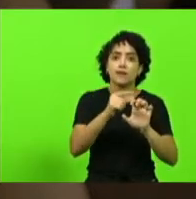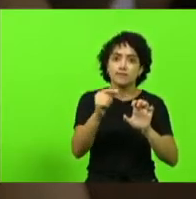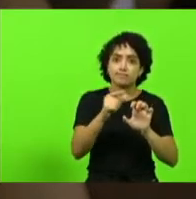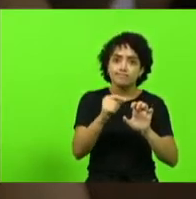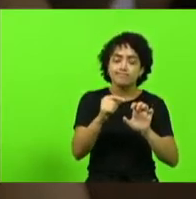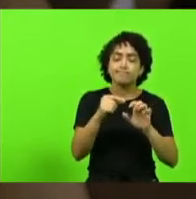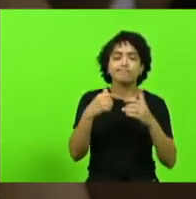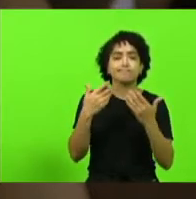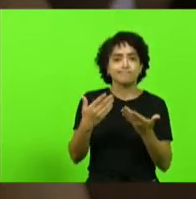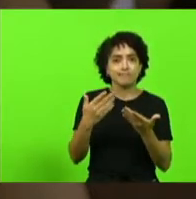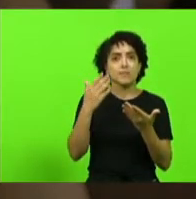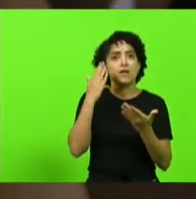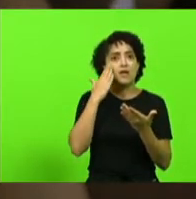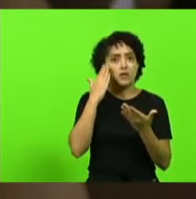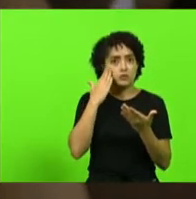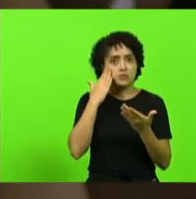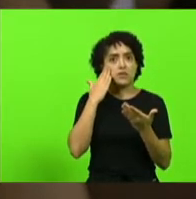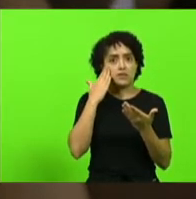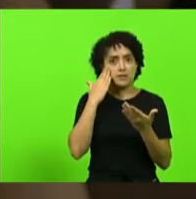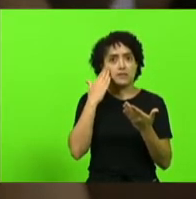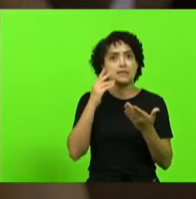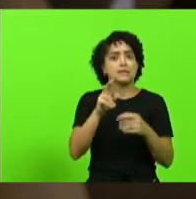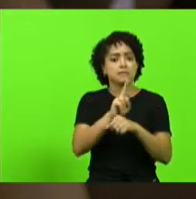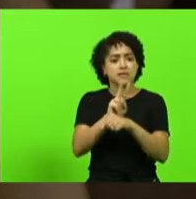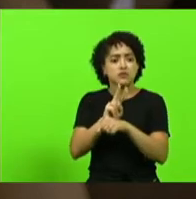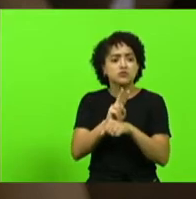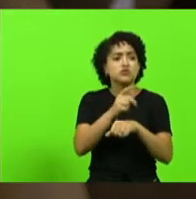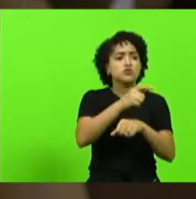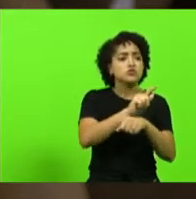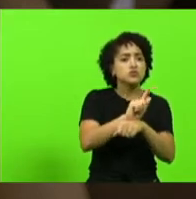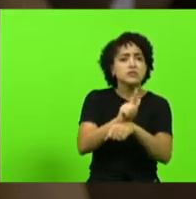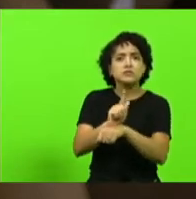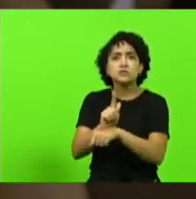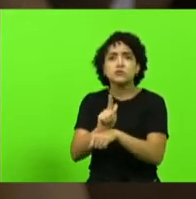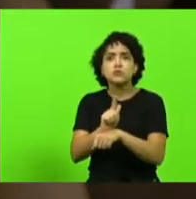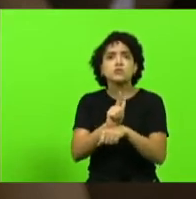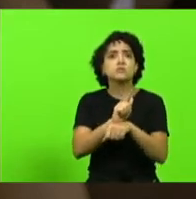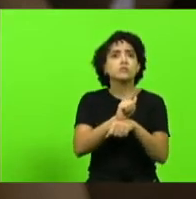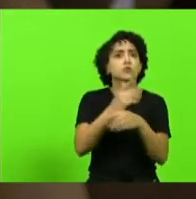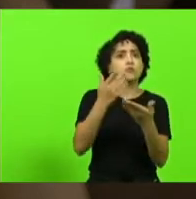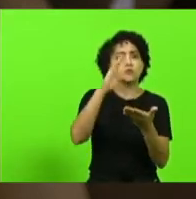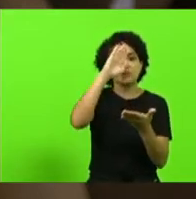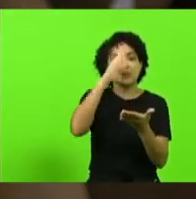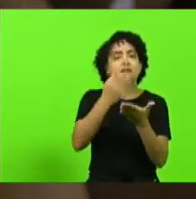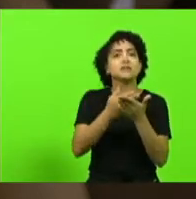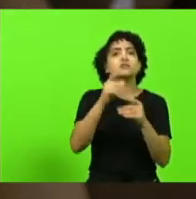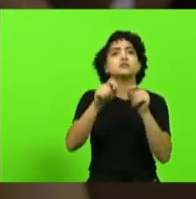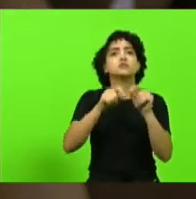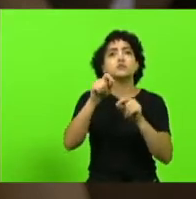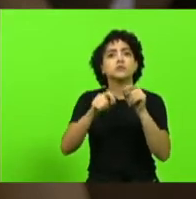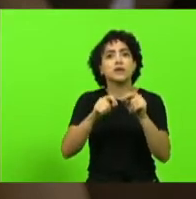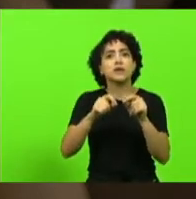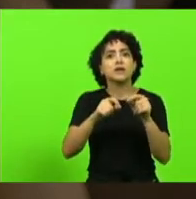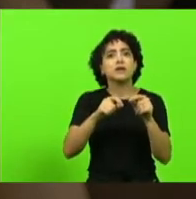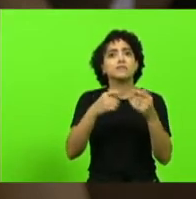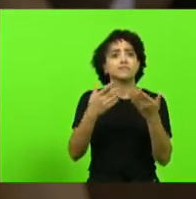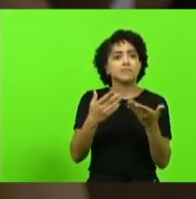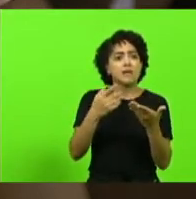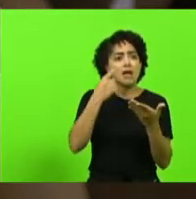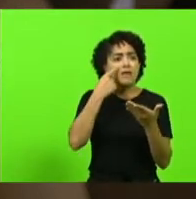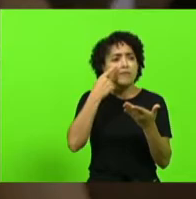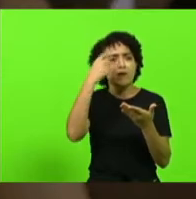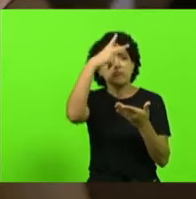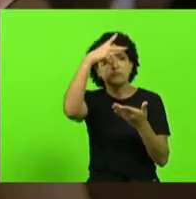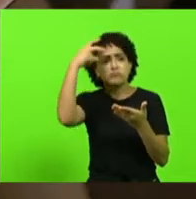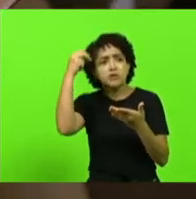eu sei que tem muitos gestores públicos que acreditam que o leite dá na geladeira que eles abrem a conta da receita da prefeitura e